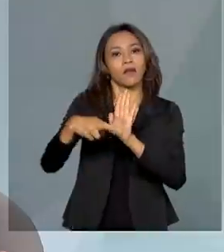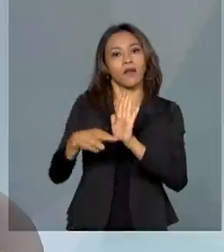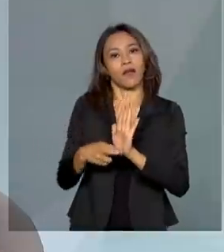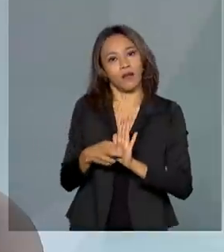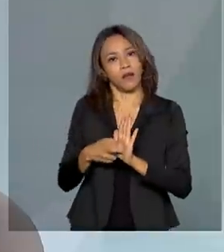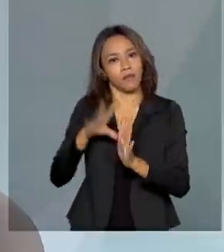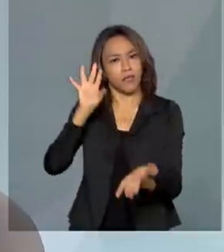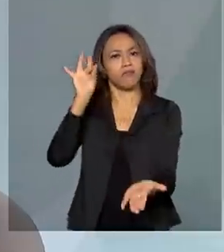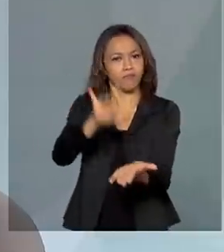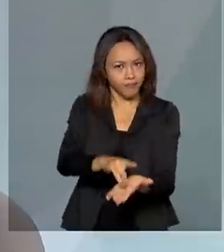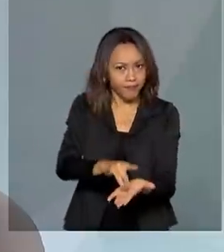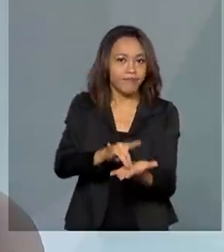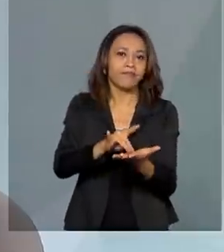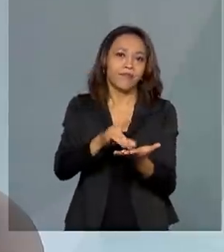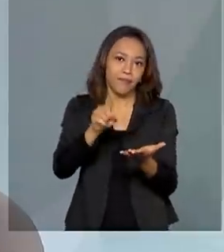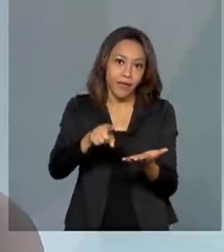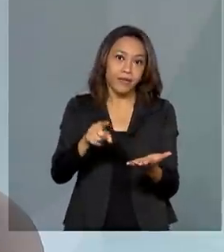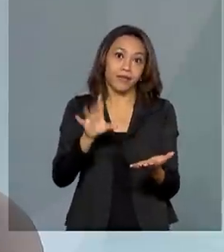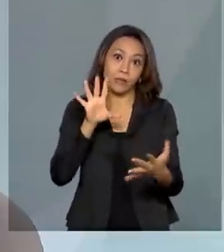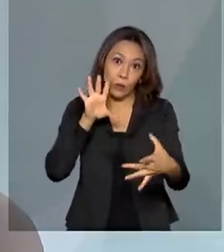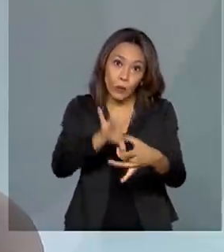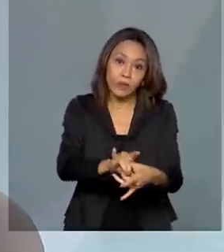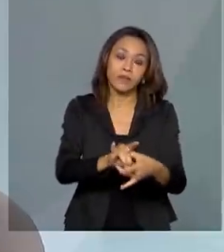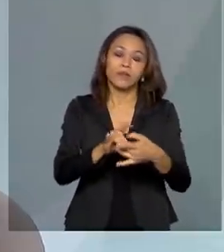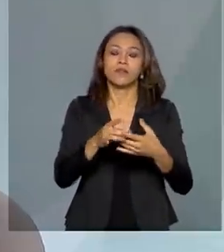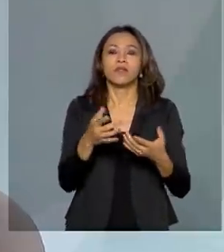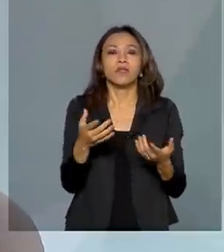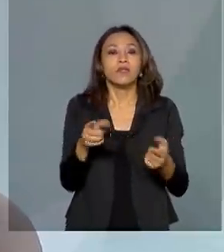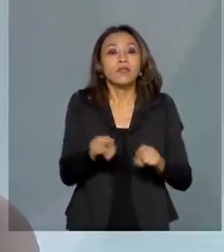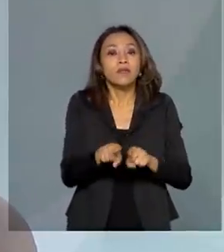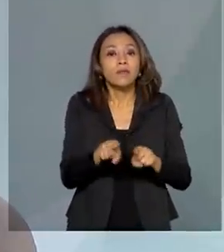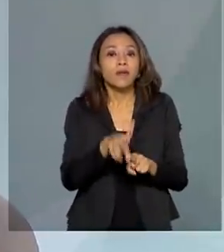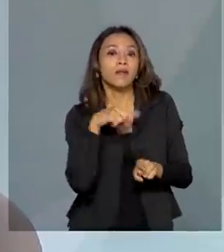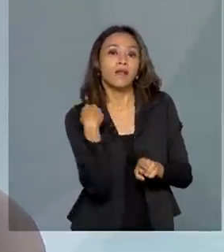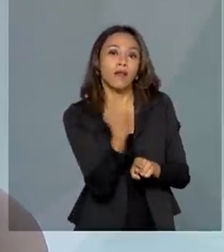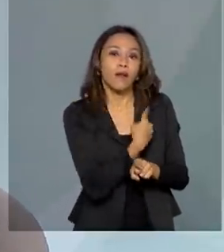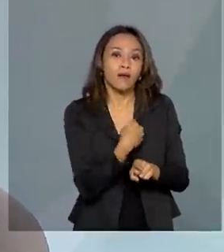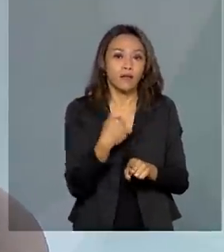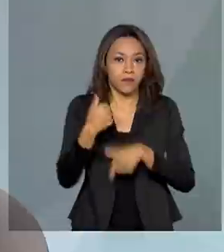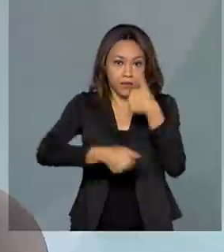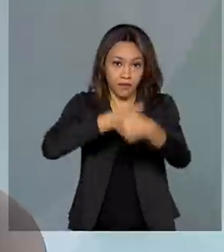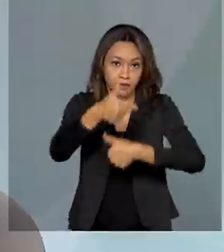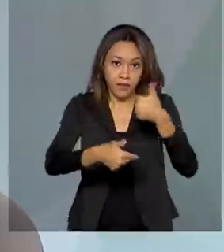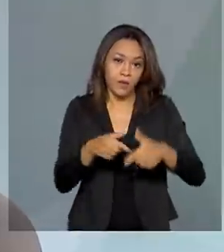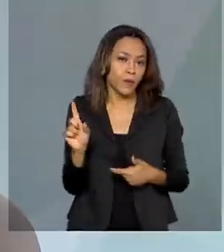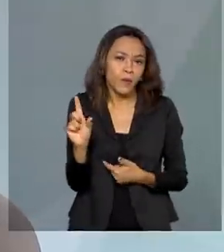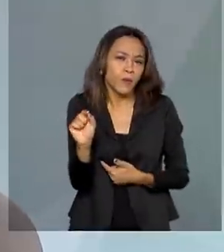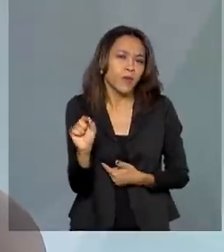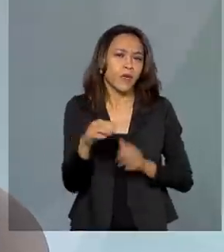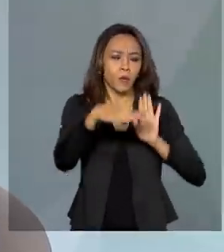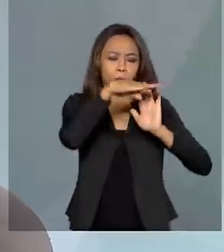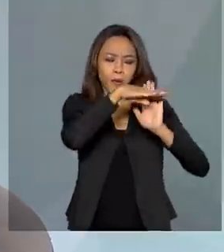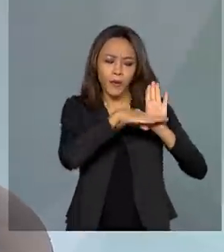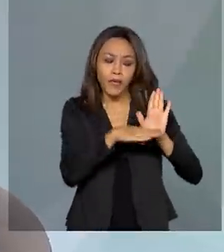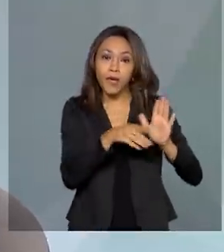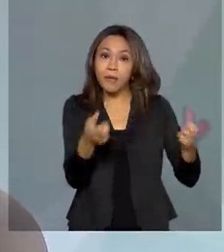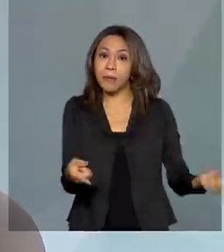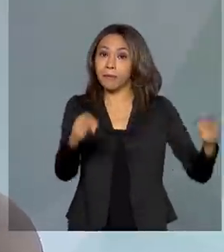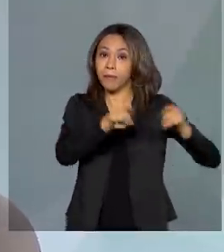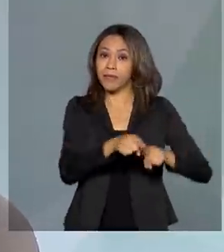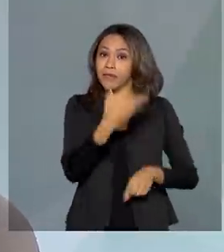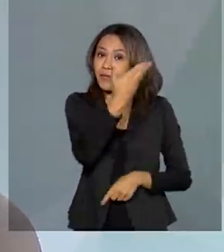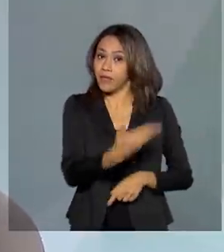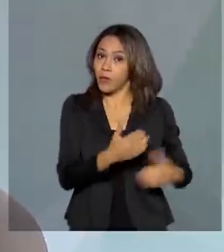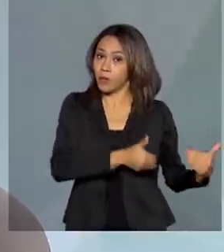muito real e muito atual. Além disso, a gente está trabalhando, por exemplo, um programa em parceria com o Ministério